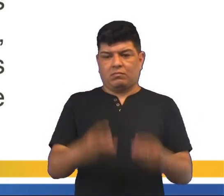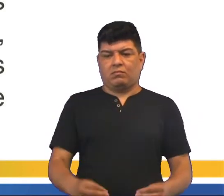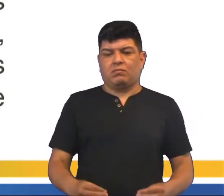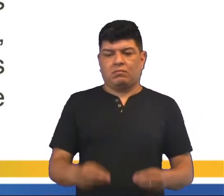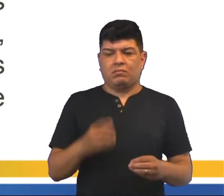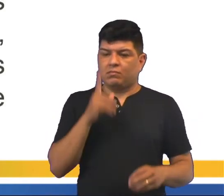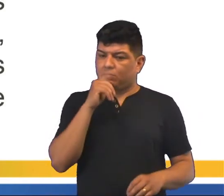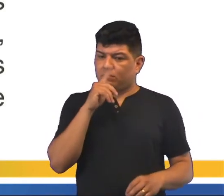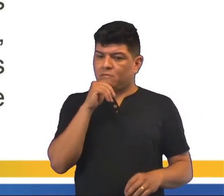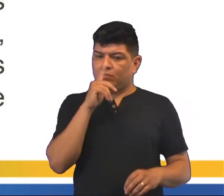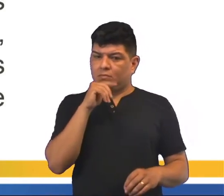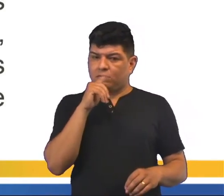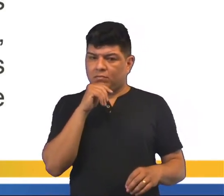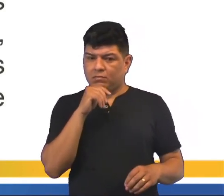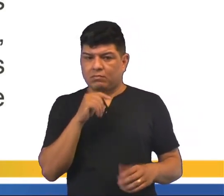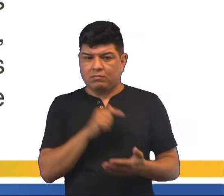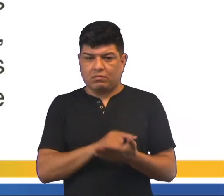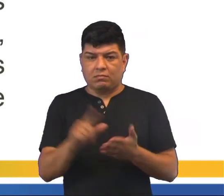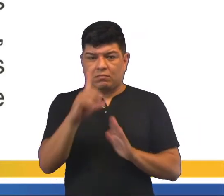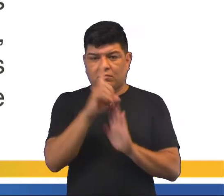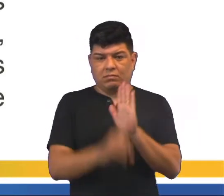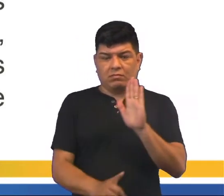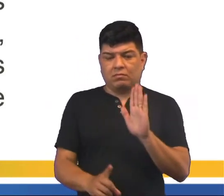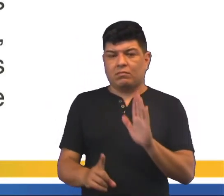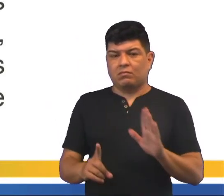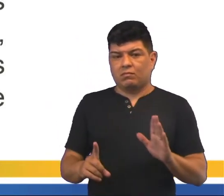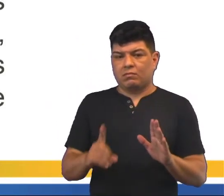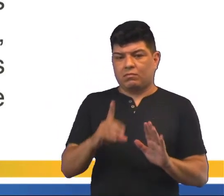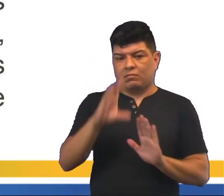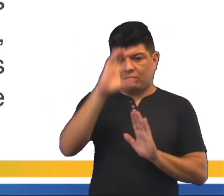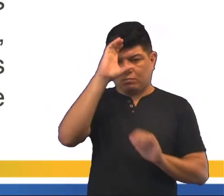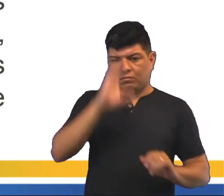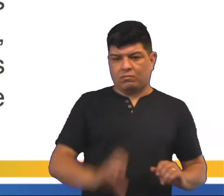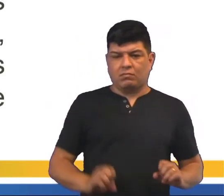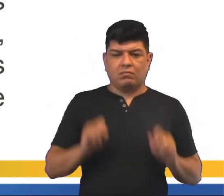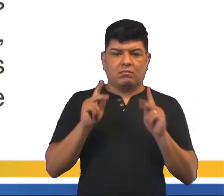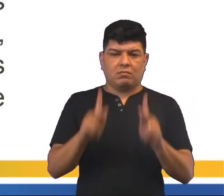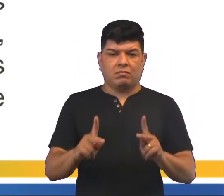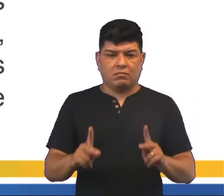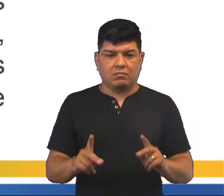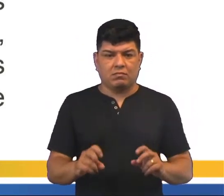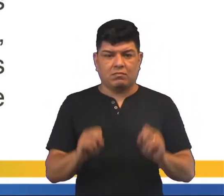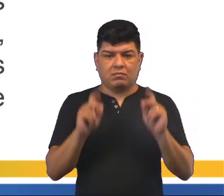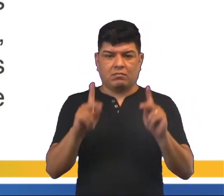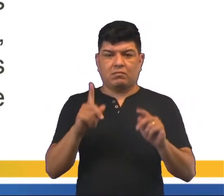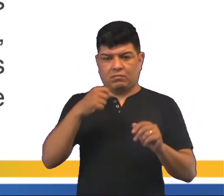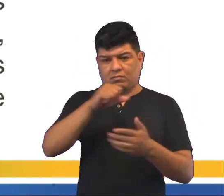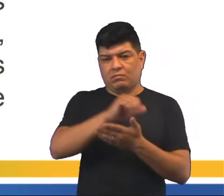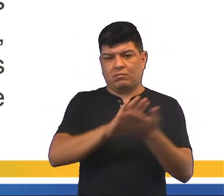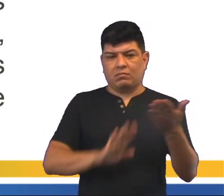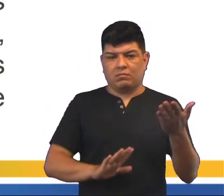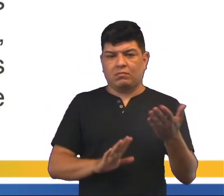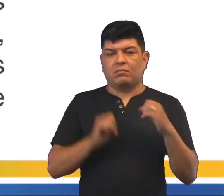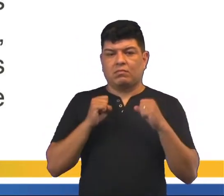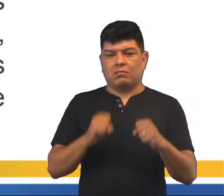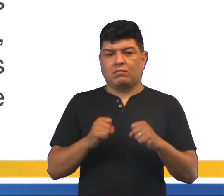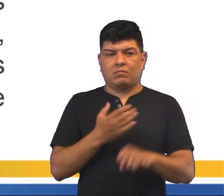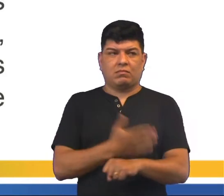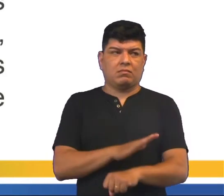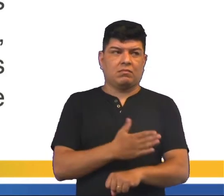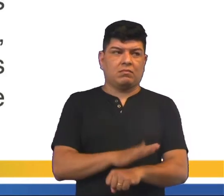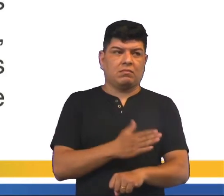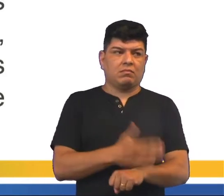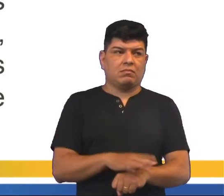direitinho, a água tratada chegando. É um direito do cidadão. Ok? Podemos ir para a atividade, gente? Podemos